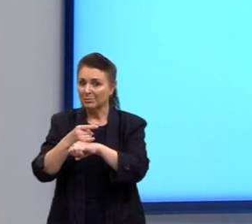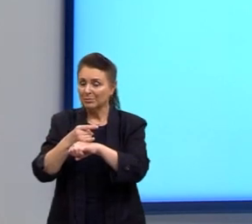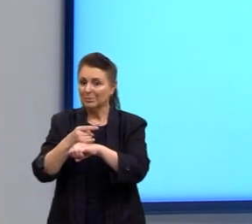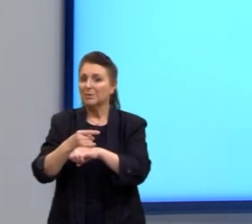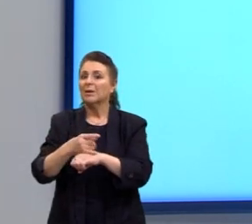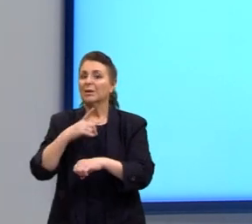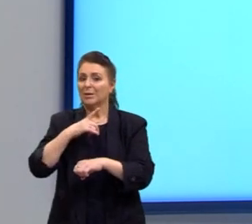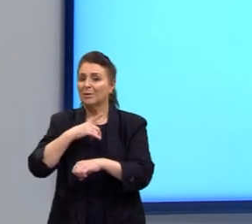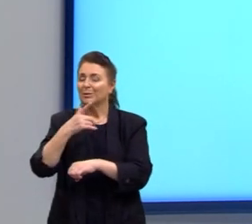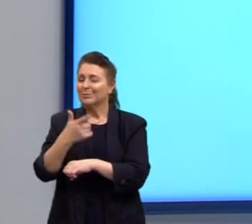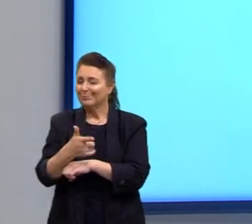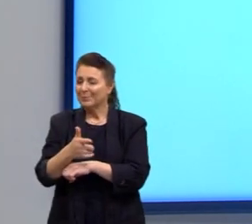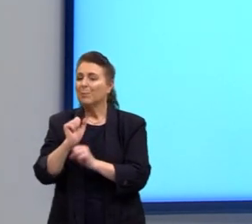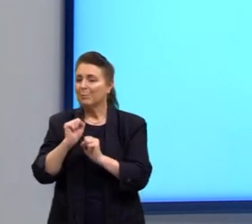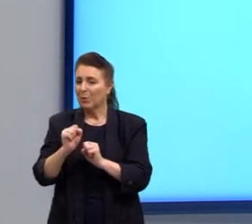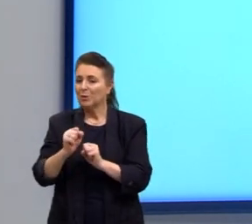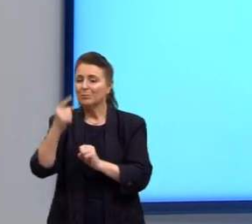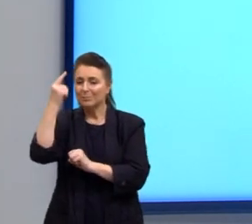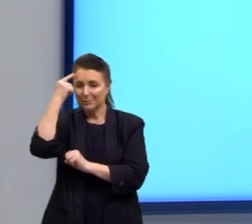pode levantar também.